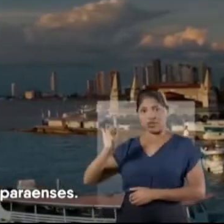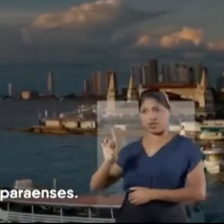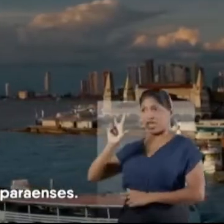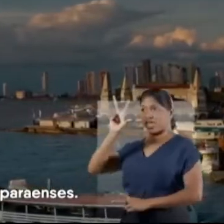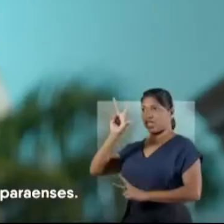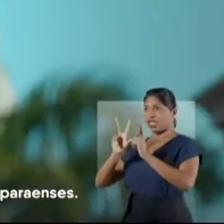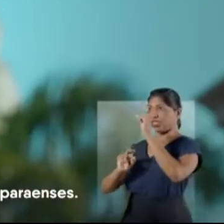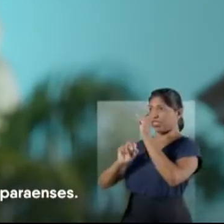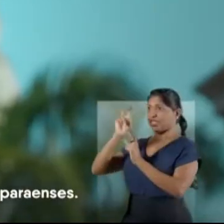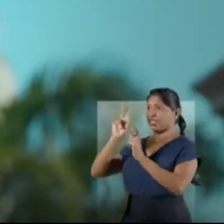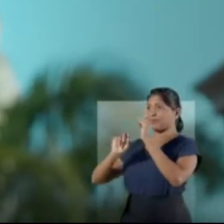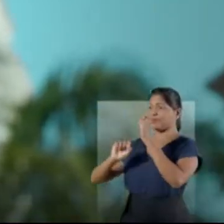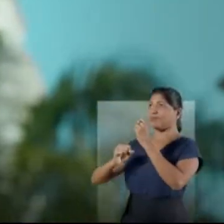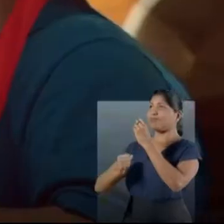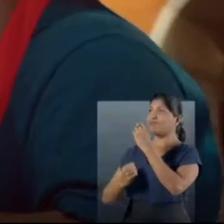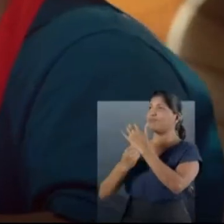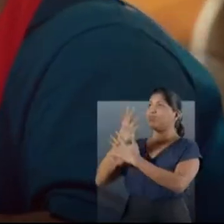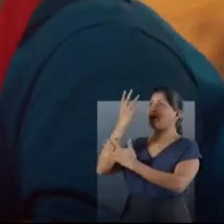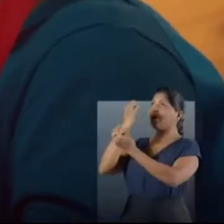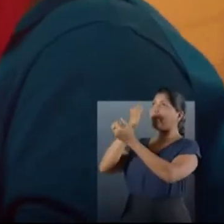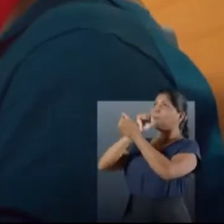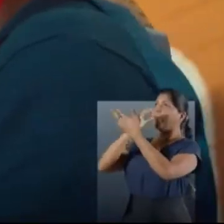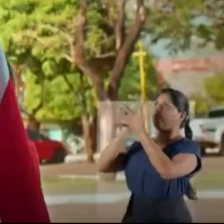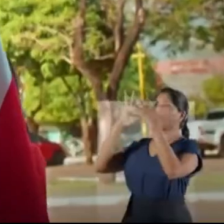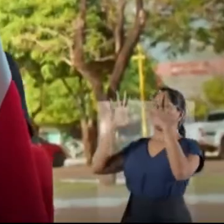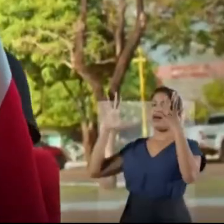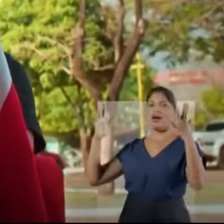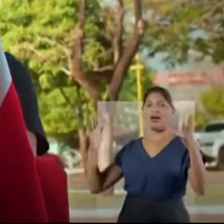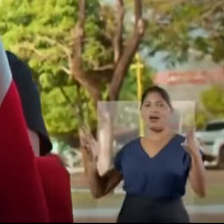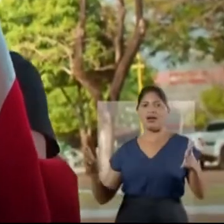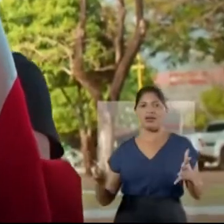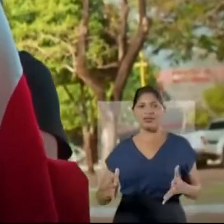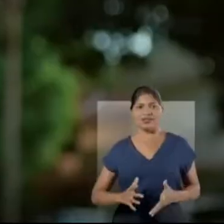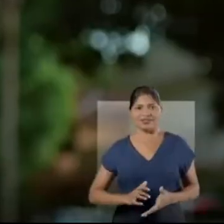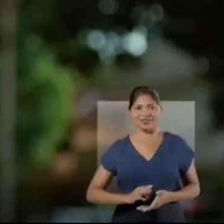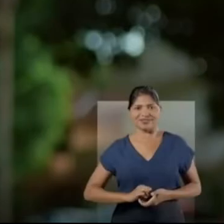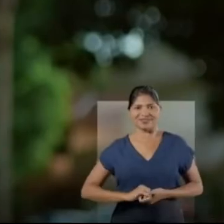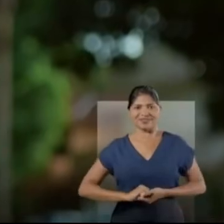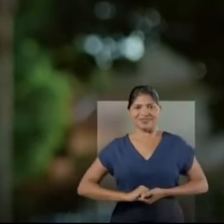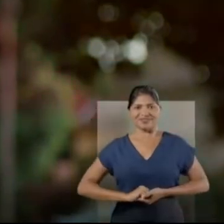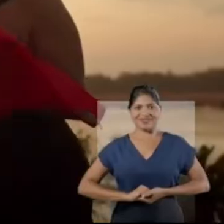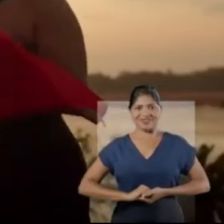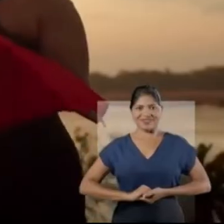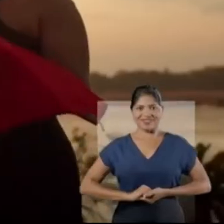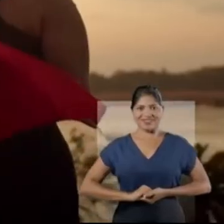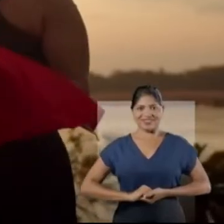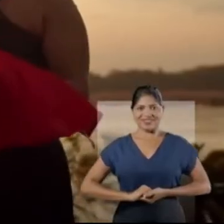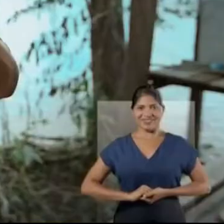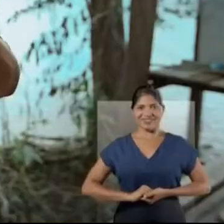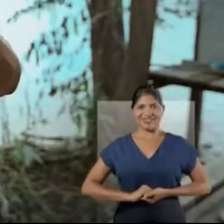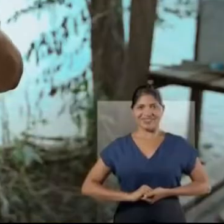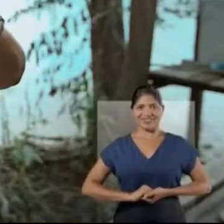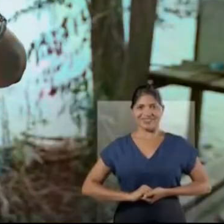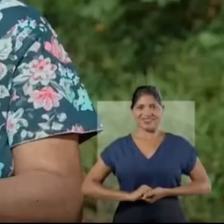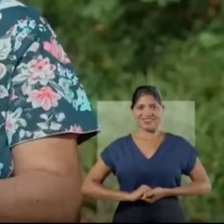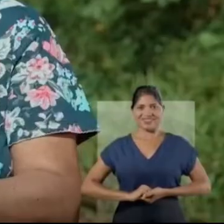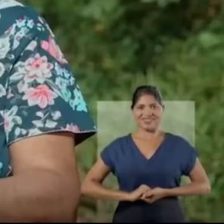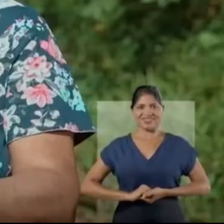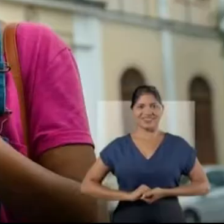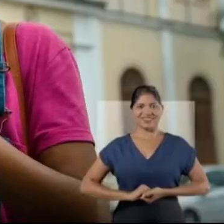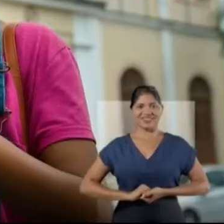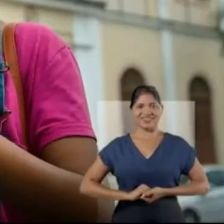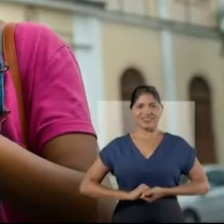todos os paraenses. O dia em que a estrela do Pará voltou a brilhar.